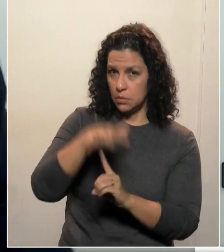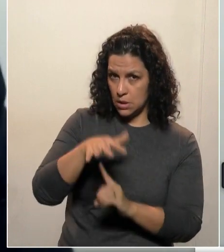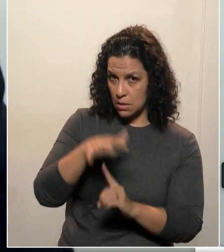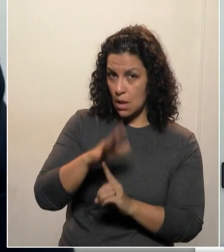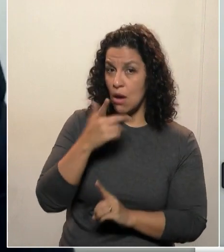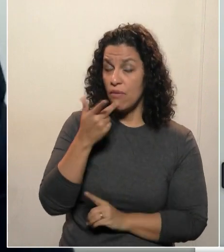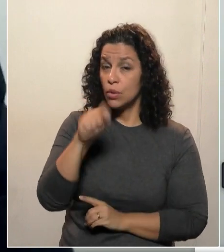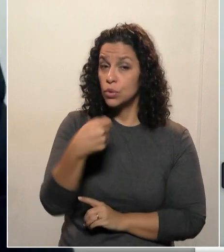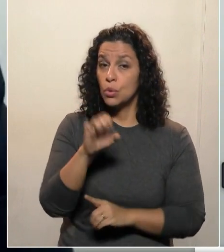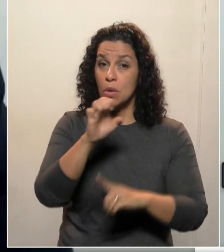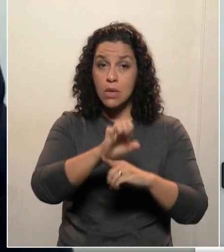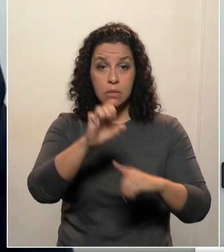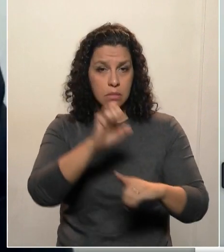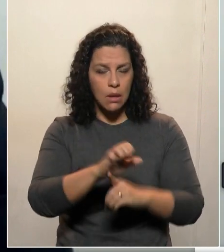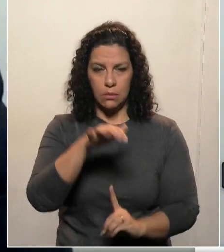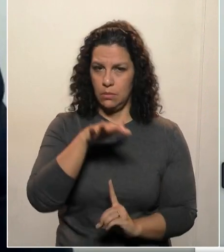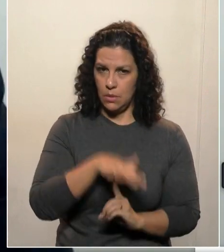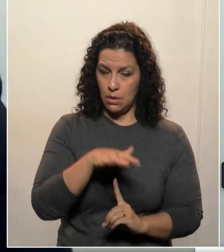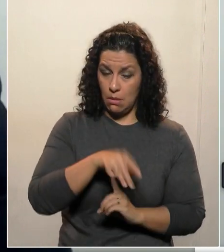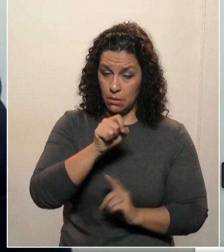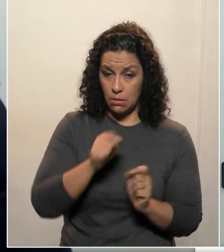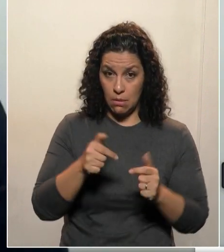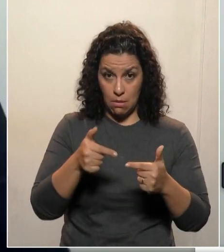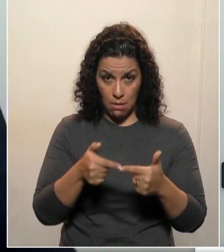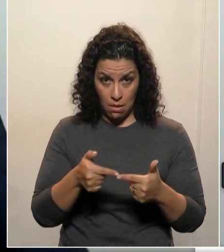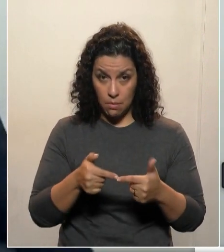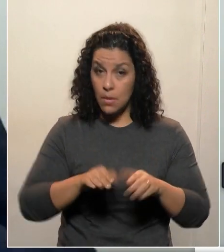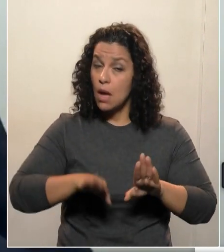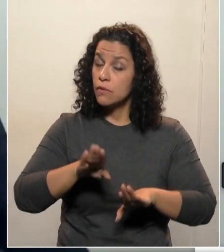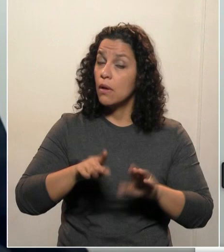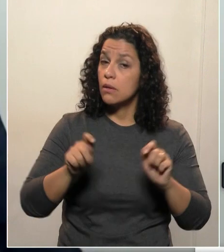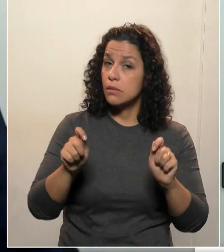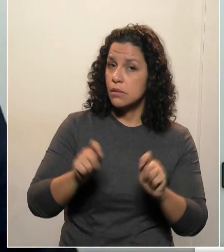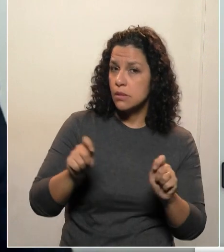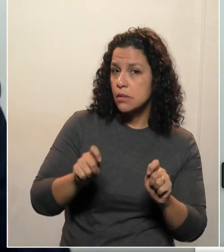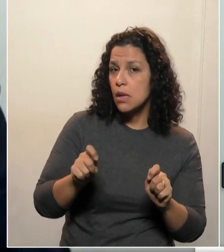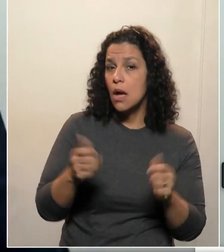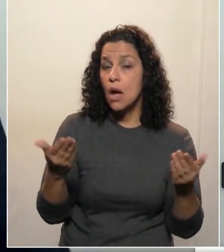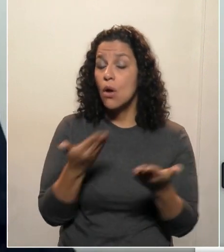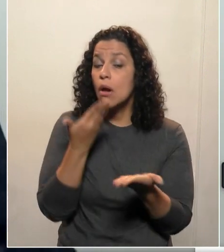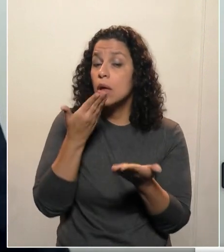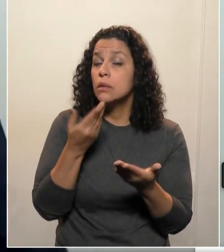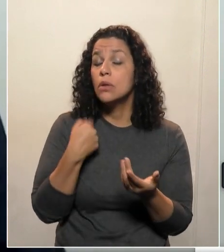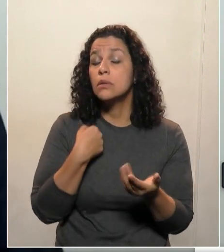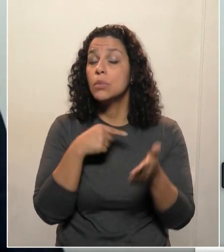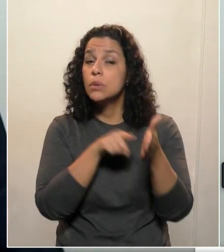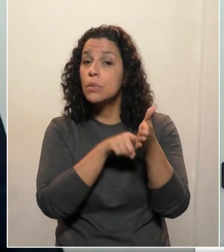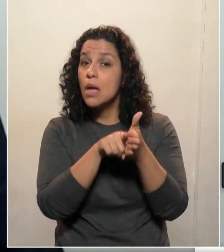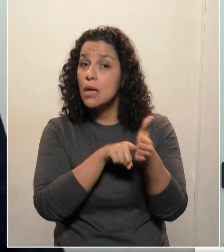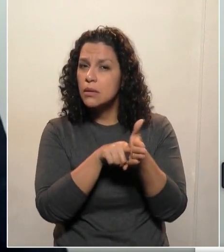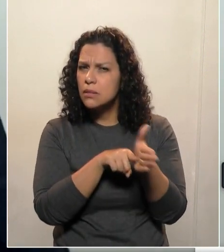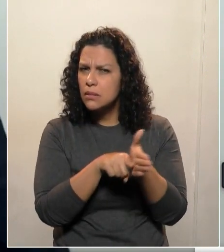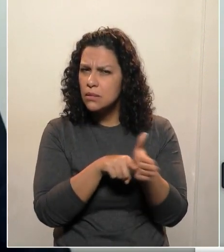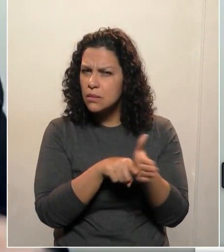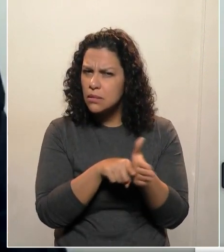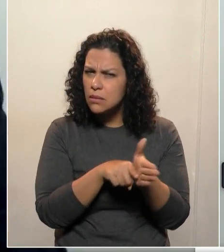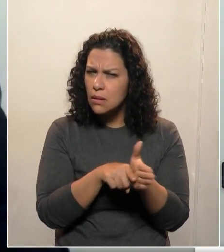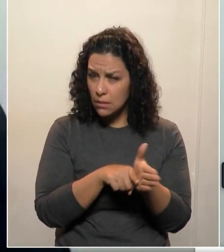estado, aqui na Assembleia, é da possibilidade que está sendo estudada, prestem atenção,